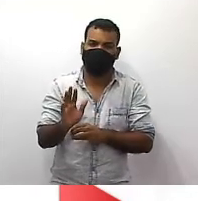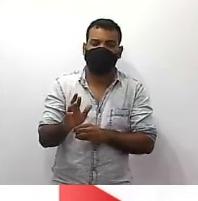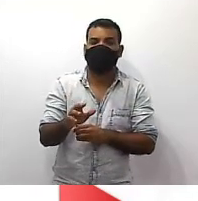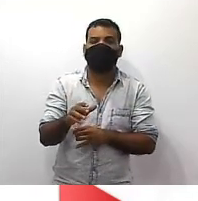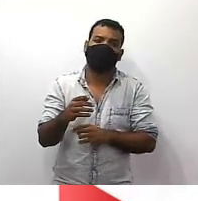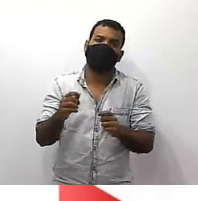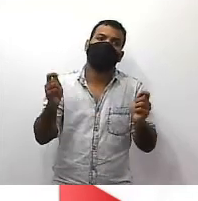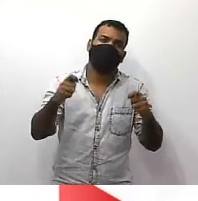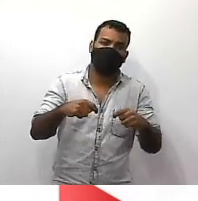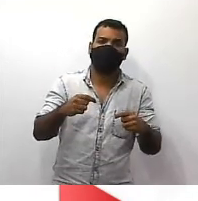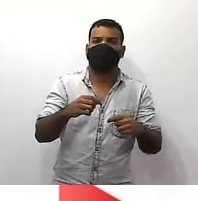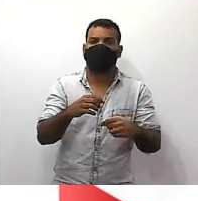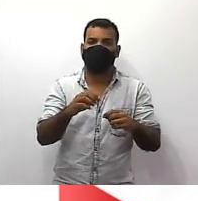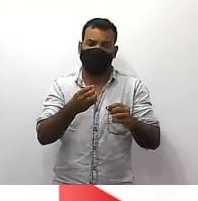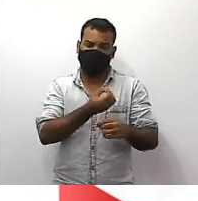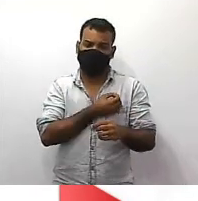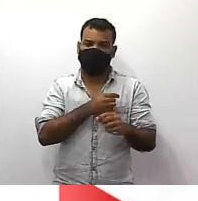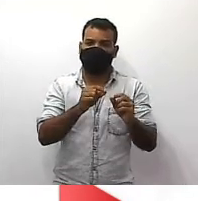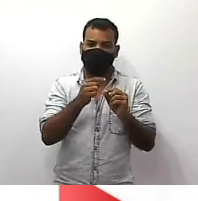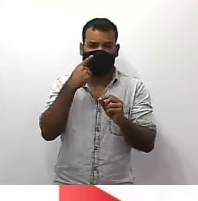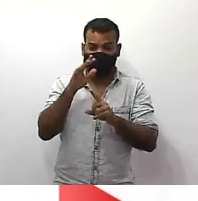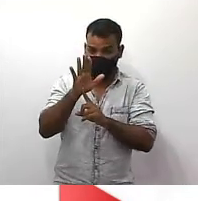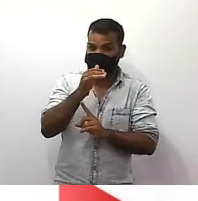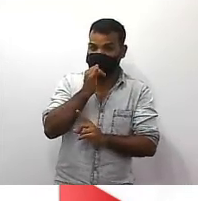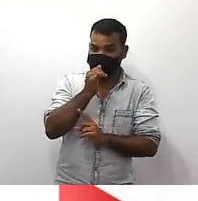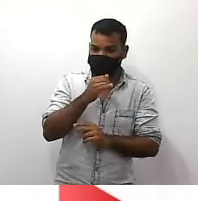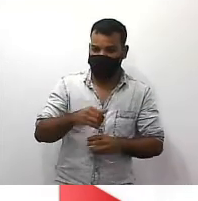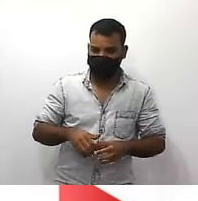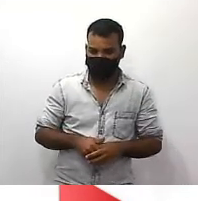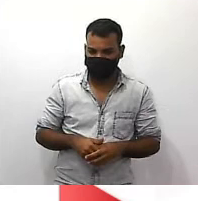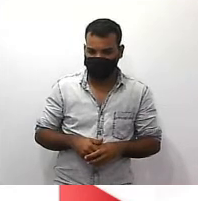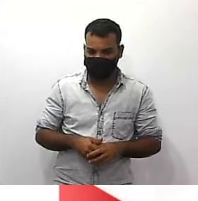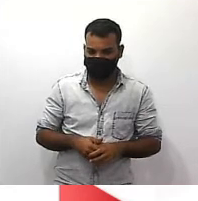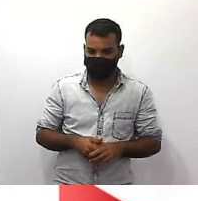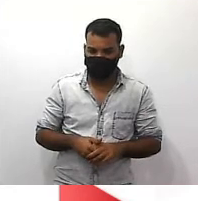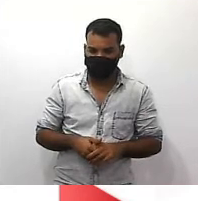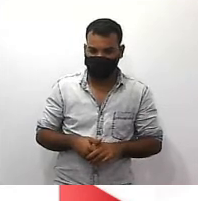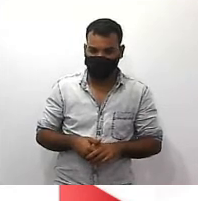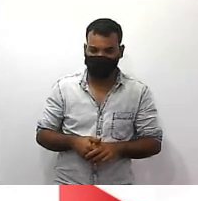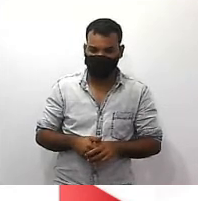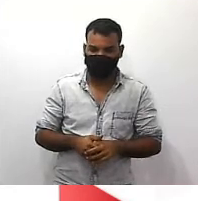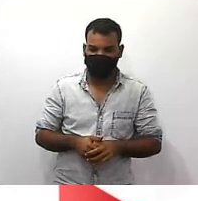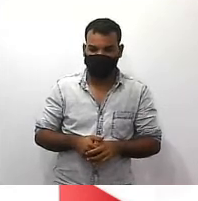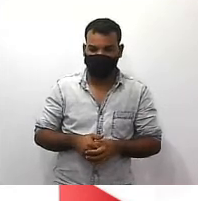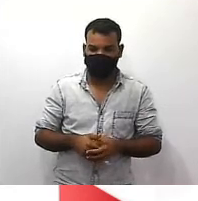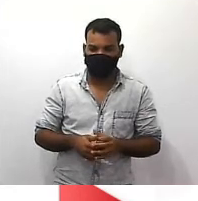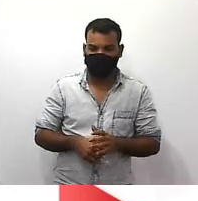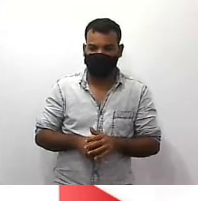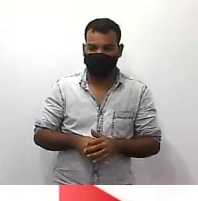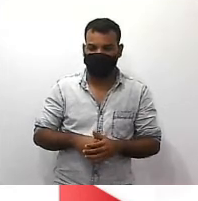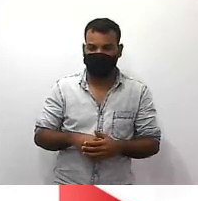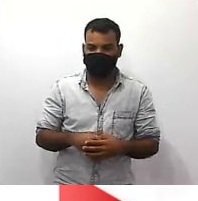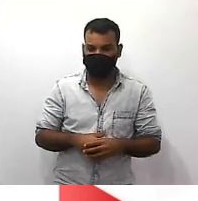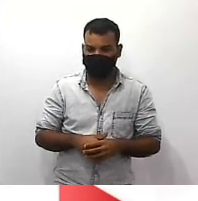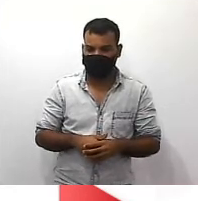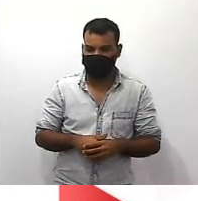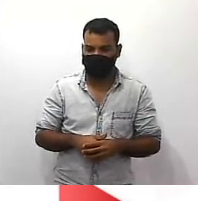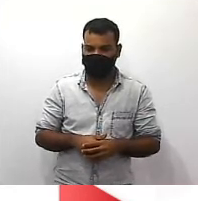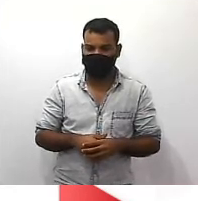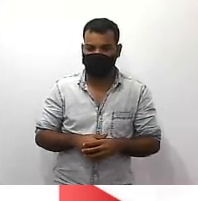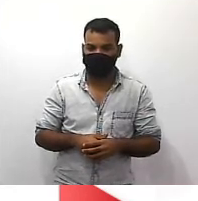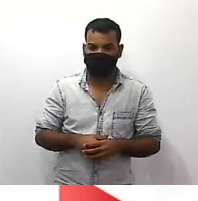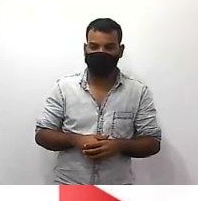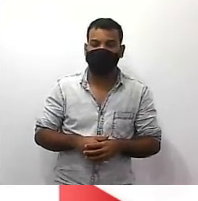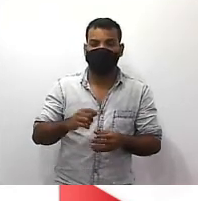pode ser uma reta numérica vou te mostrar um exemplo tá da reta numérica já já agora segue comigo tá faltando o